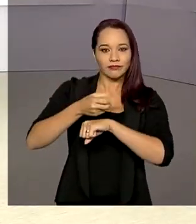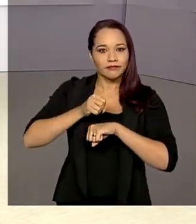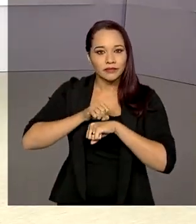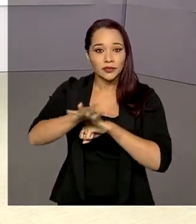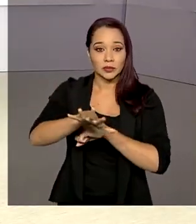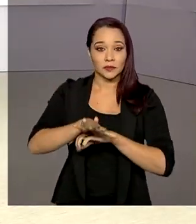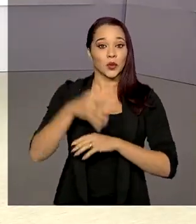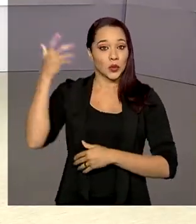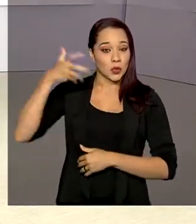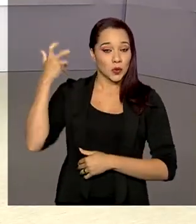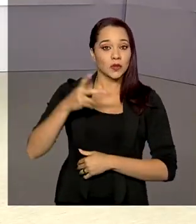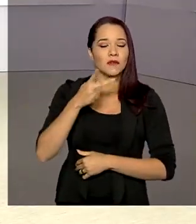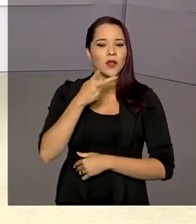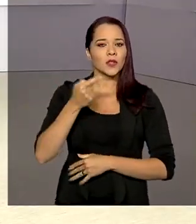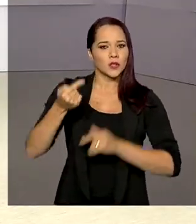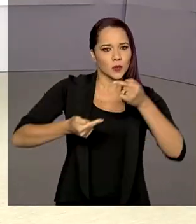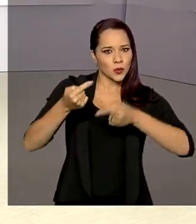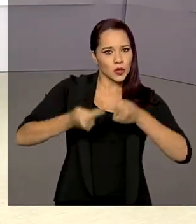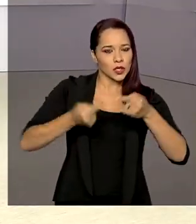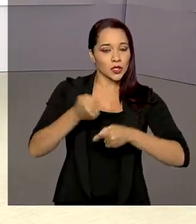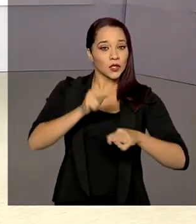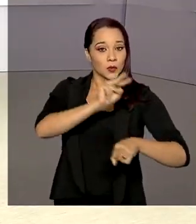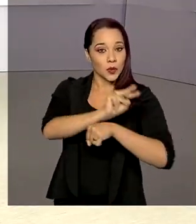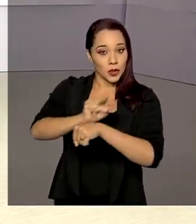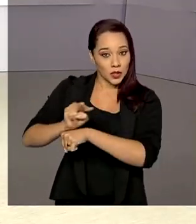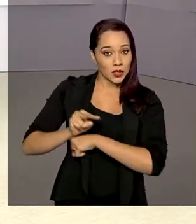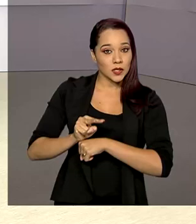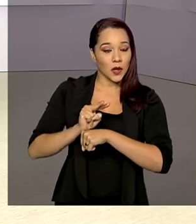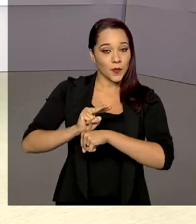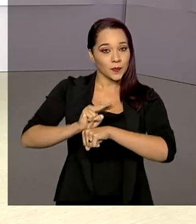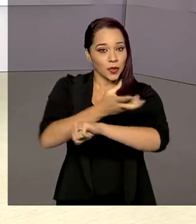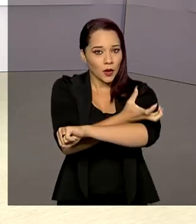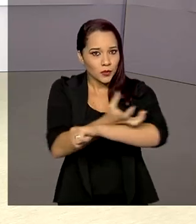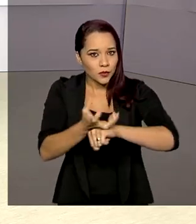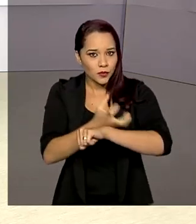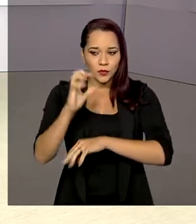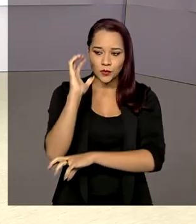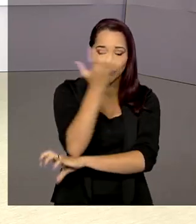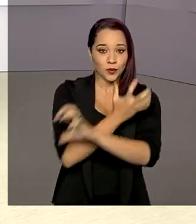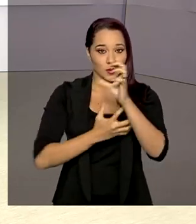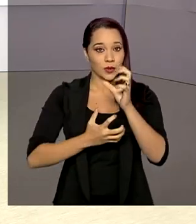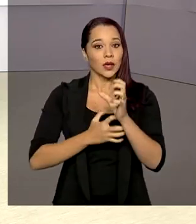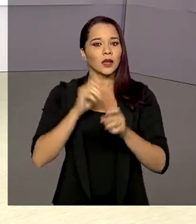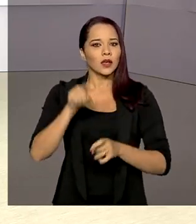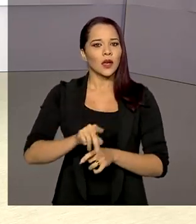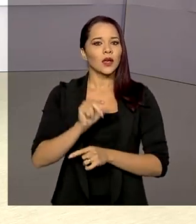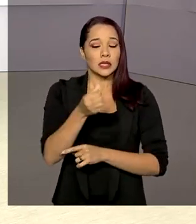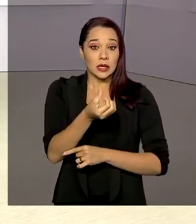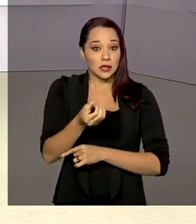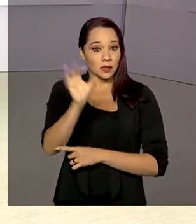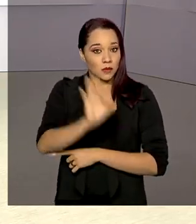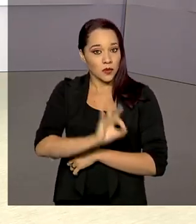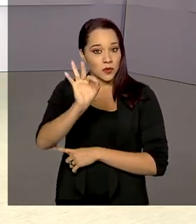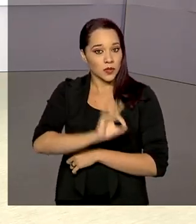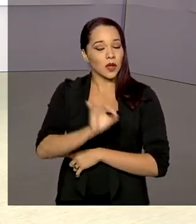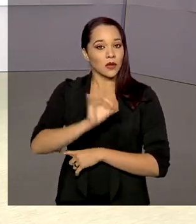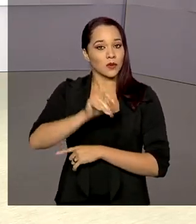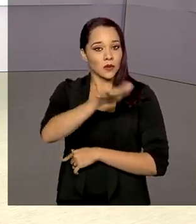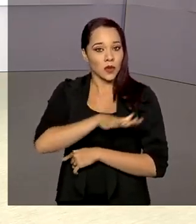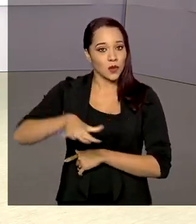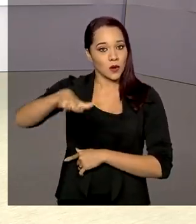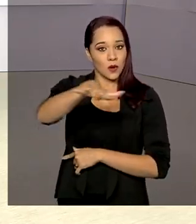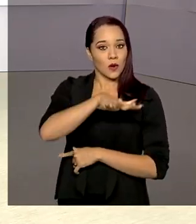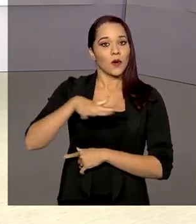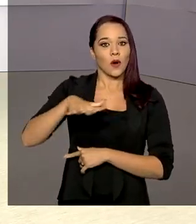presidente brasileiro falou sobre as políticas de preservação da vegetação nativa, que corresponde a 60% do território